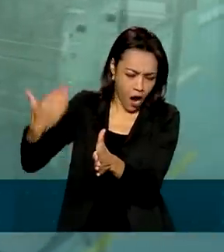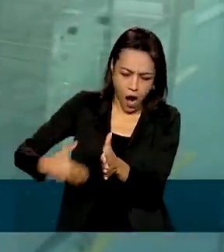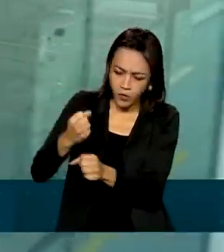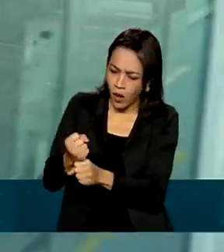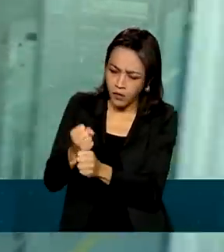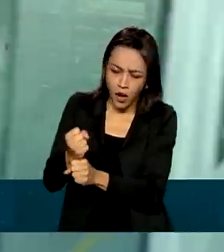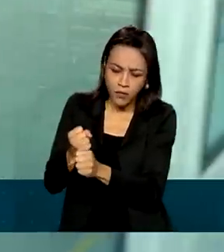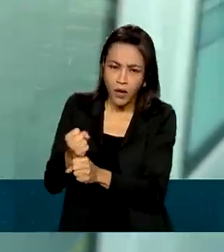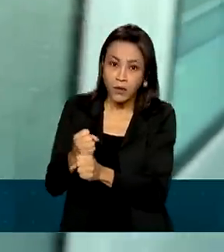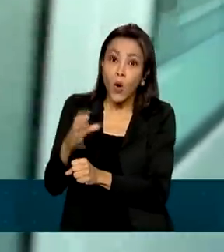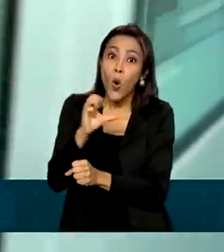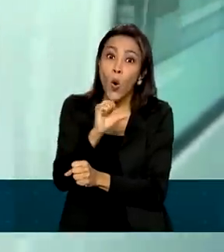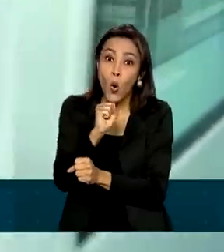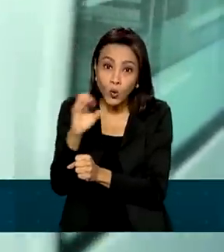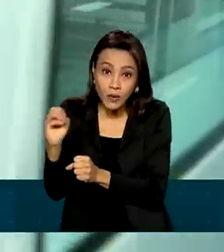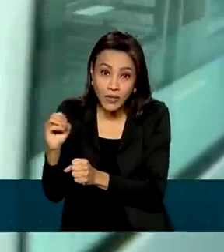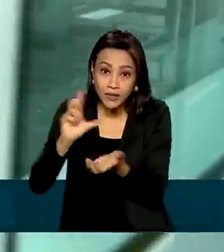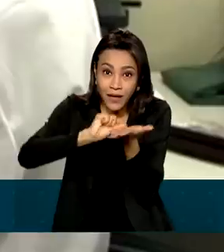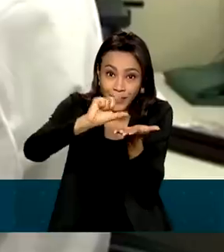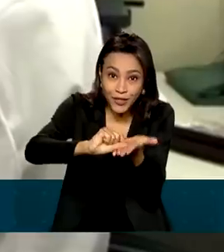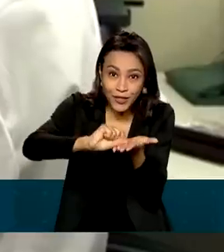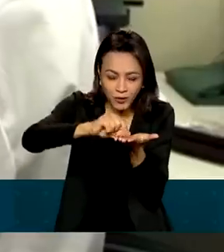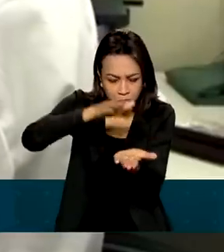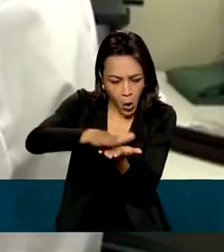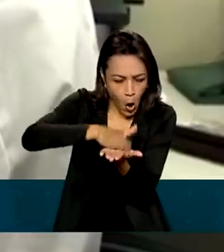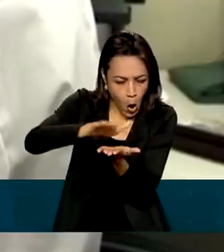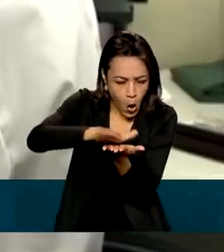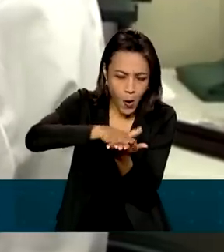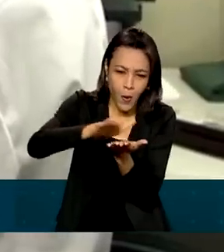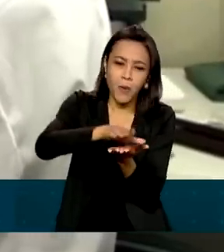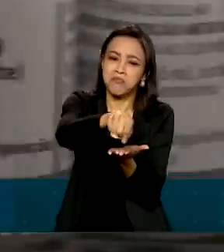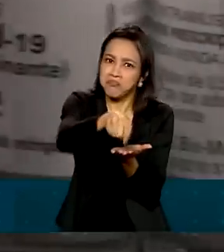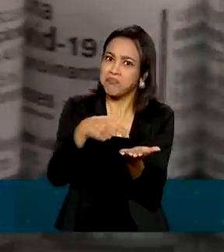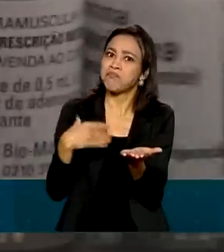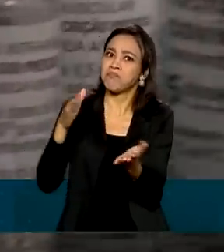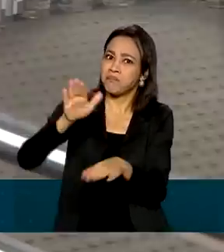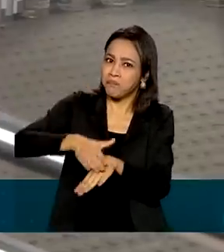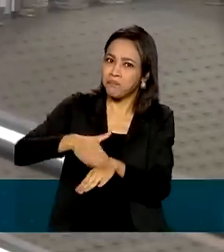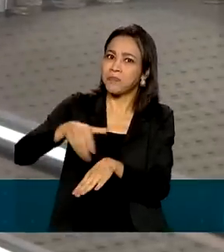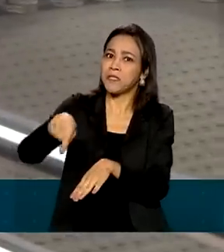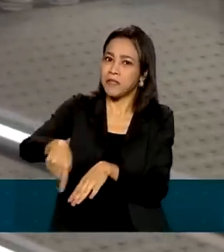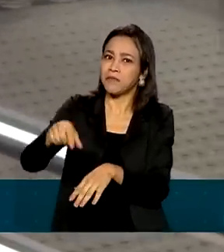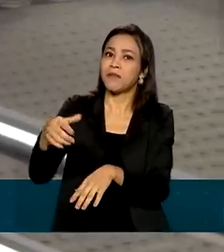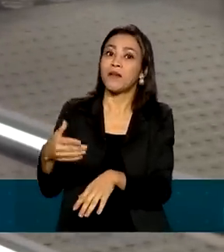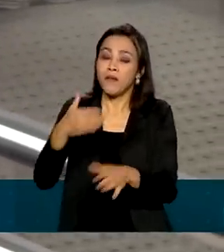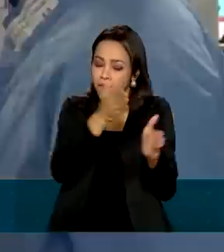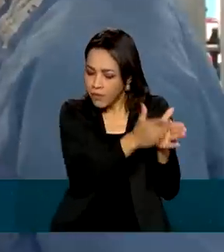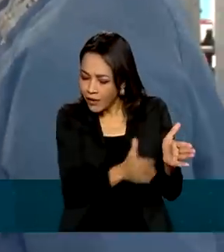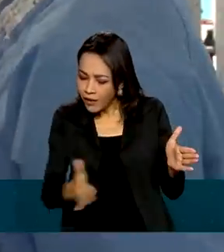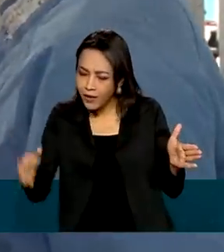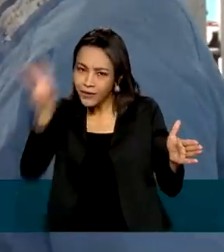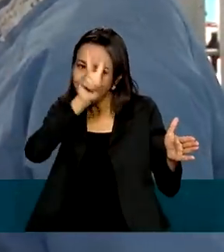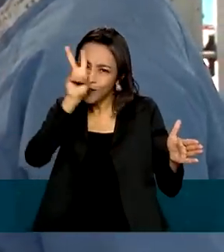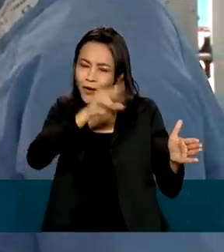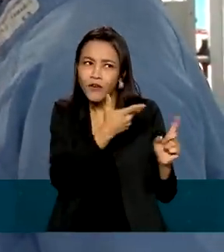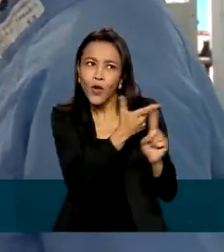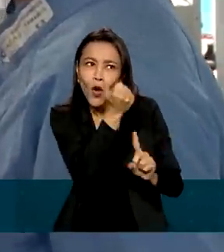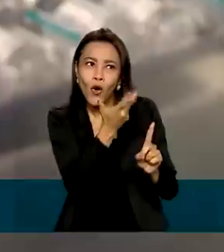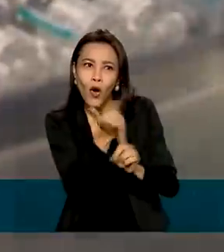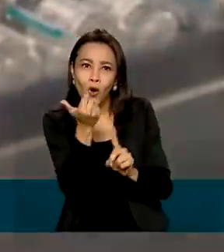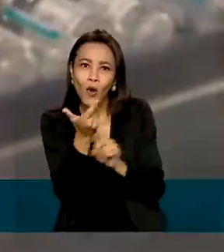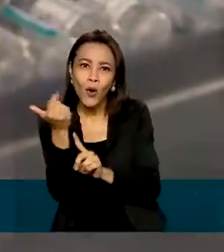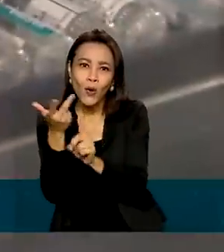cerca de 800 artigos científicos são produzidos pela instituição. Ao longo da história, foram diversas conquistas,